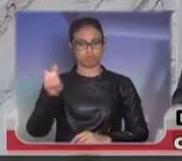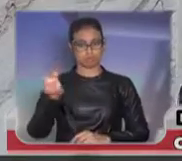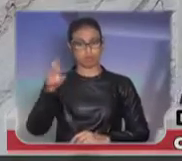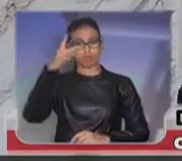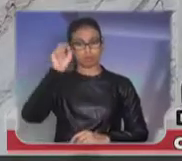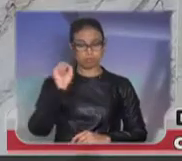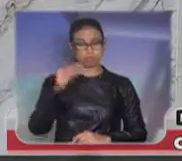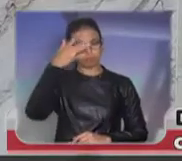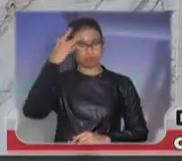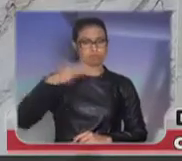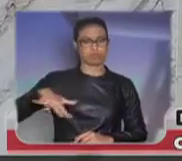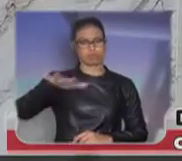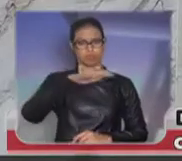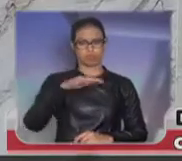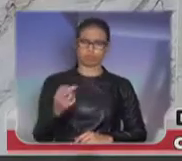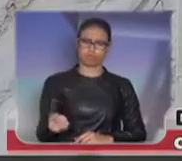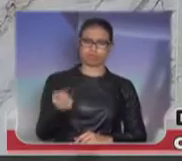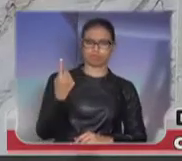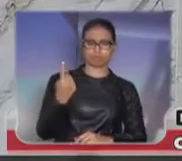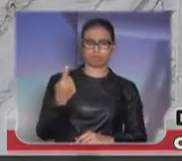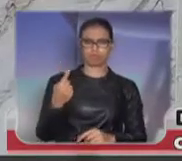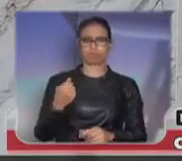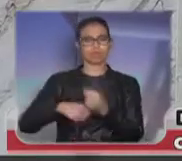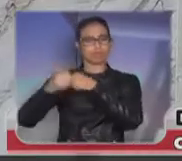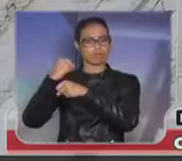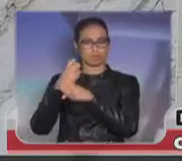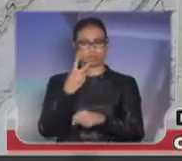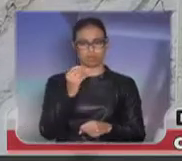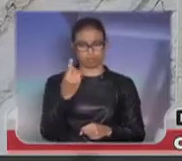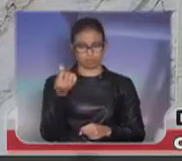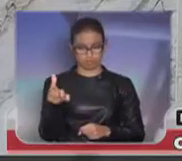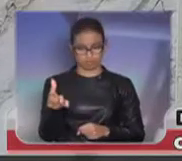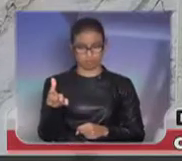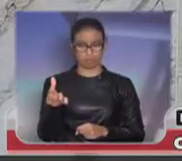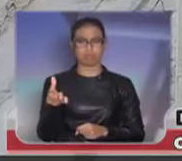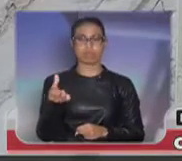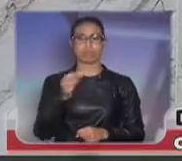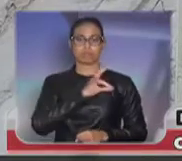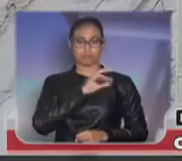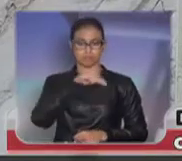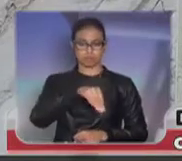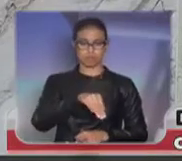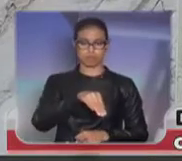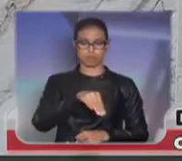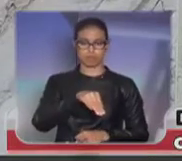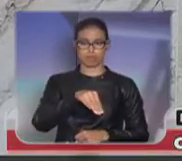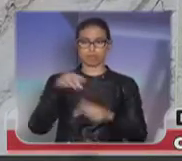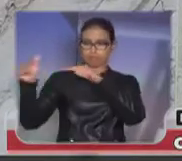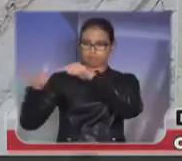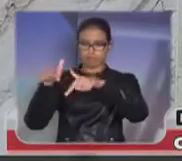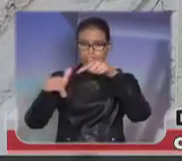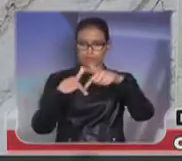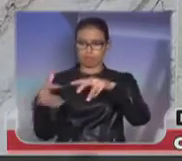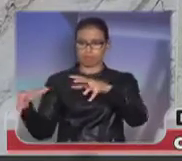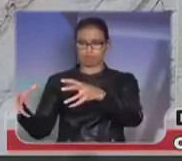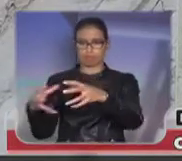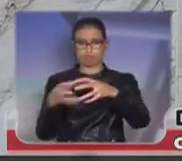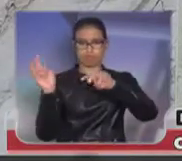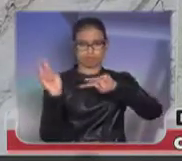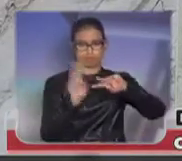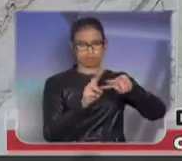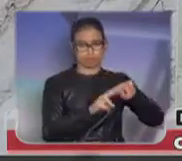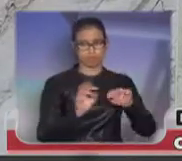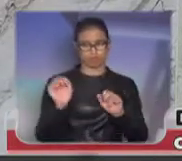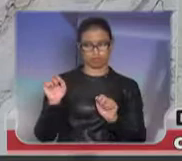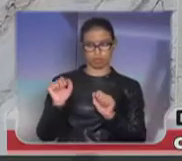pessoas. Olhem que número estranho. Só em 2016, a Polícia Militar efetuou a prisão, só para